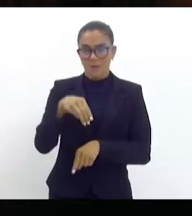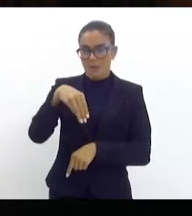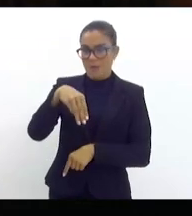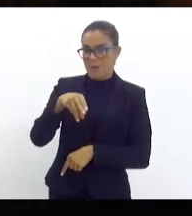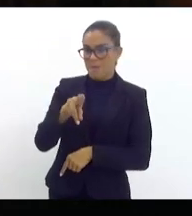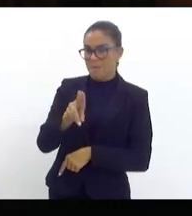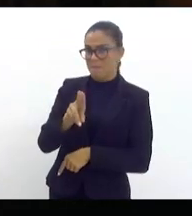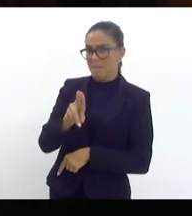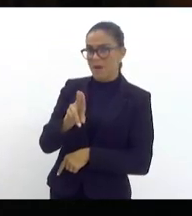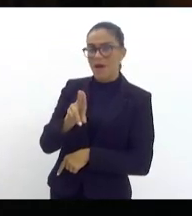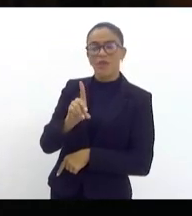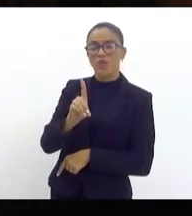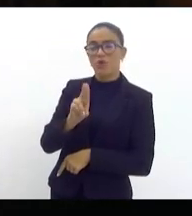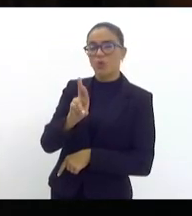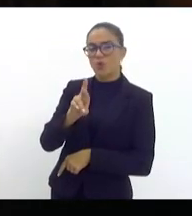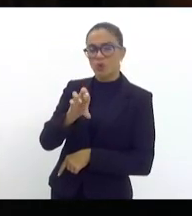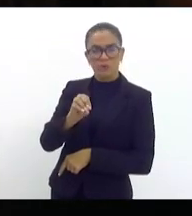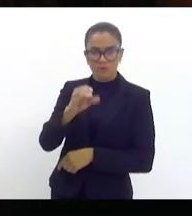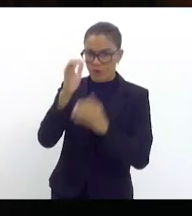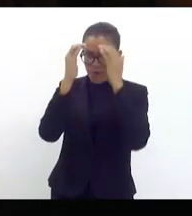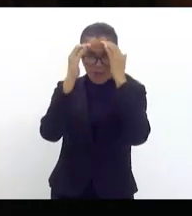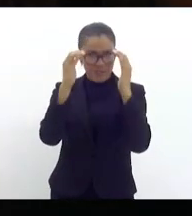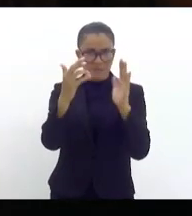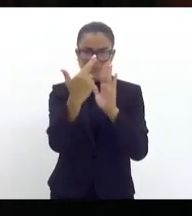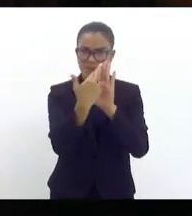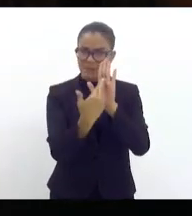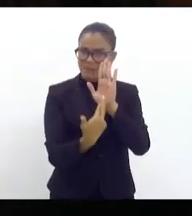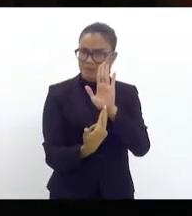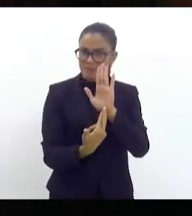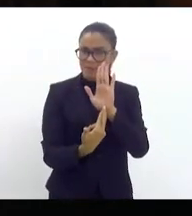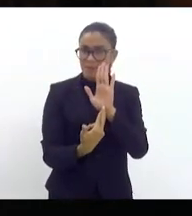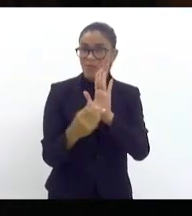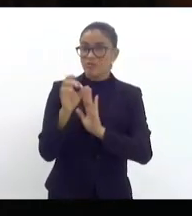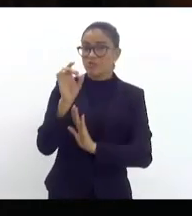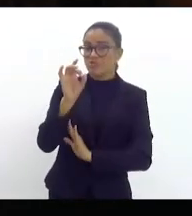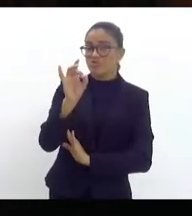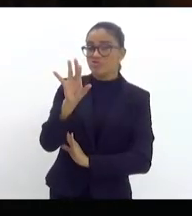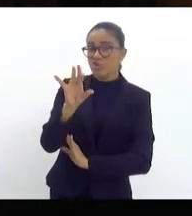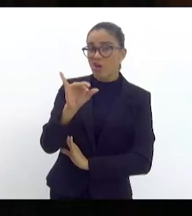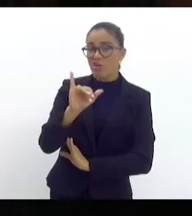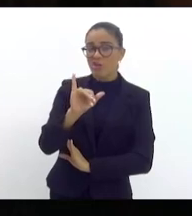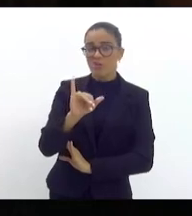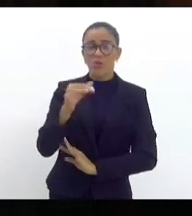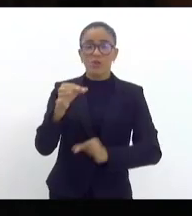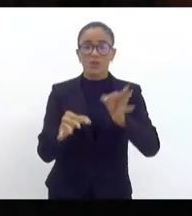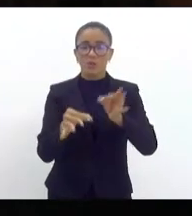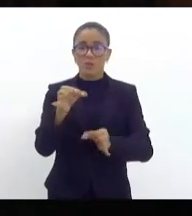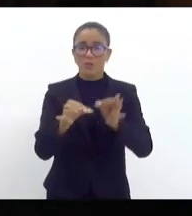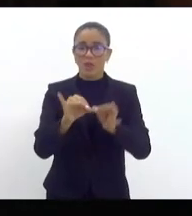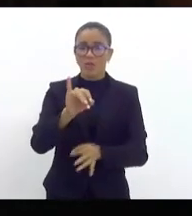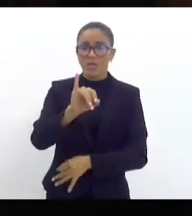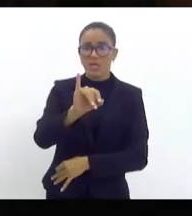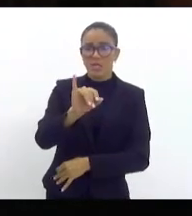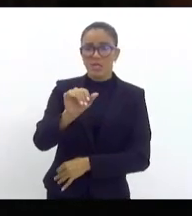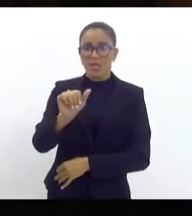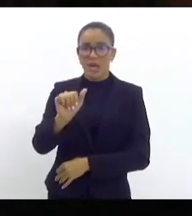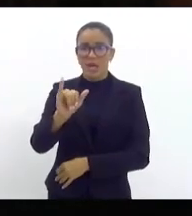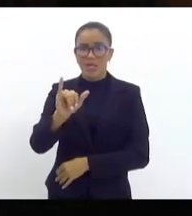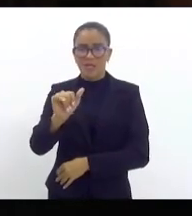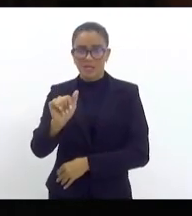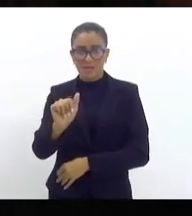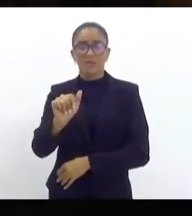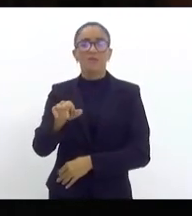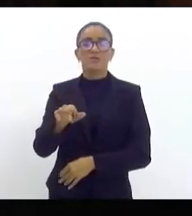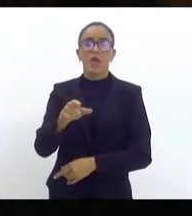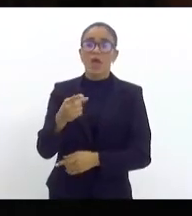ele não respeita as instituições e viola os direitos humanos. Só no Tribunal de Haia são mais de nove mil denúncias contra o